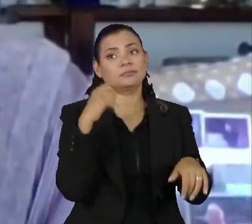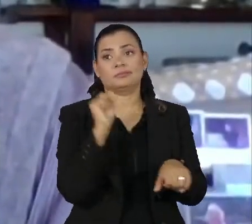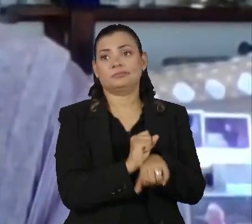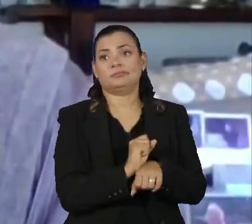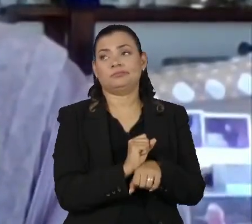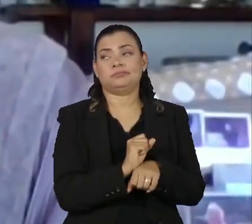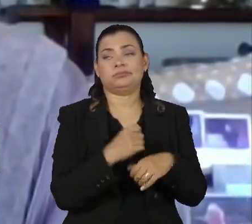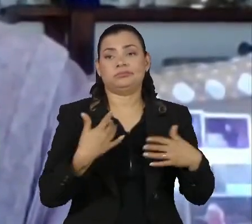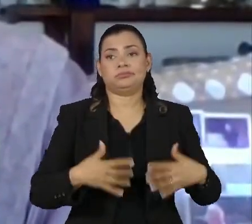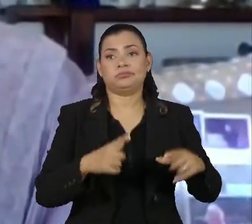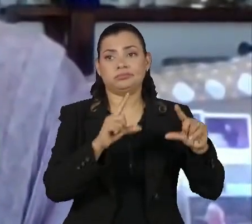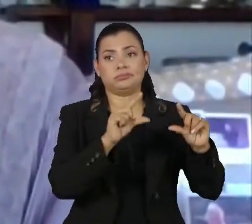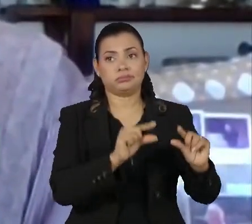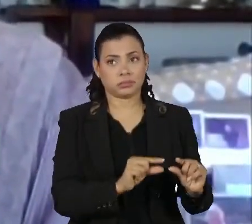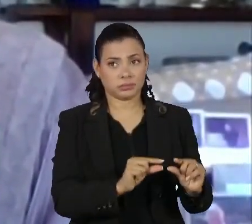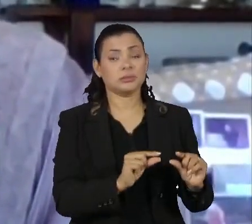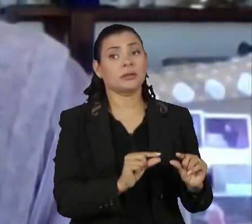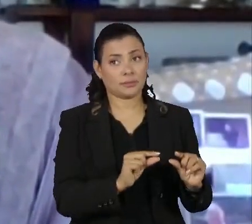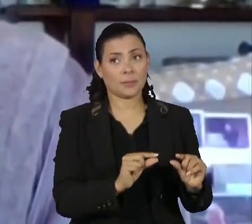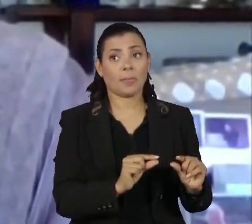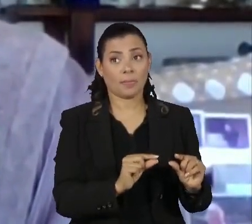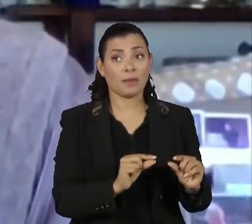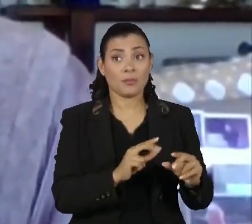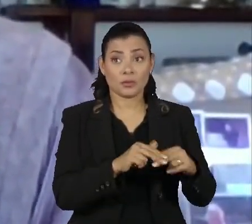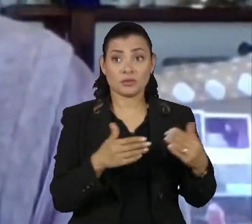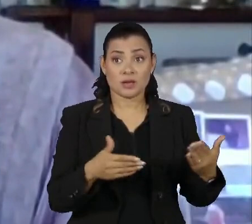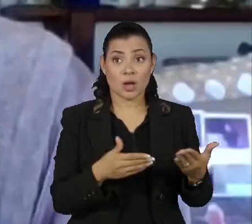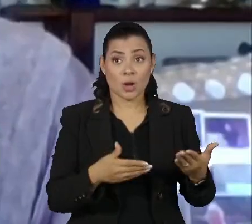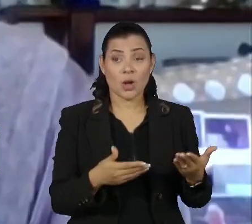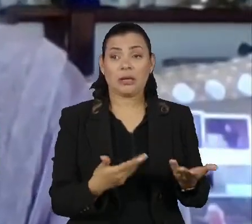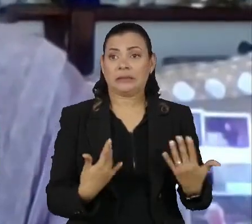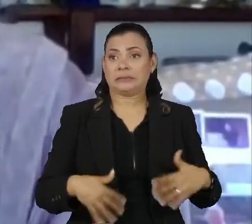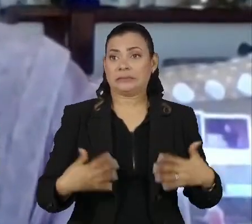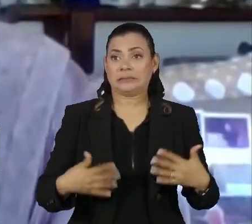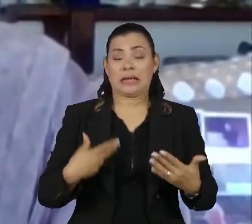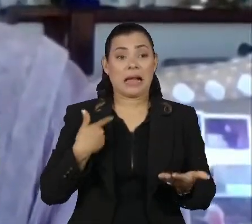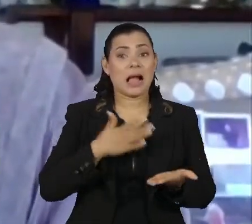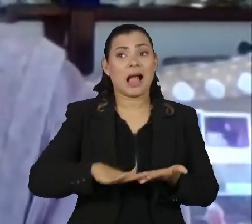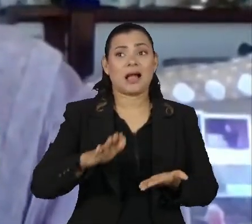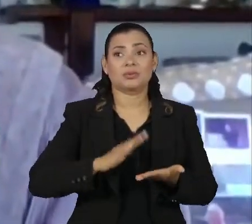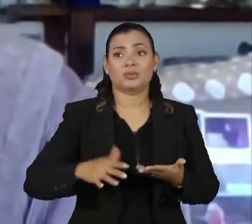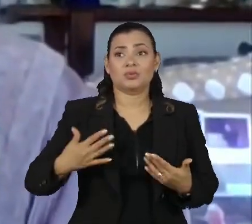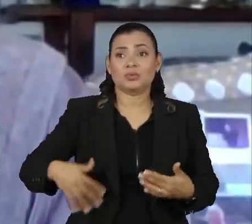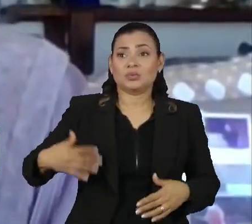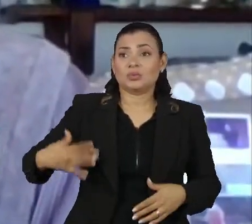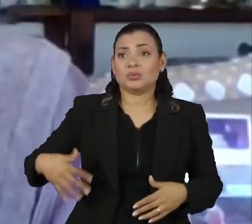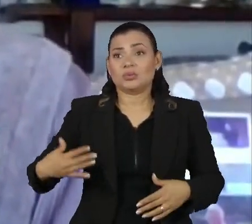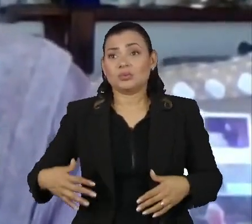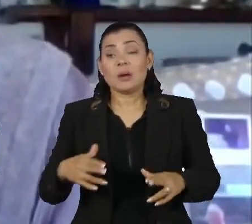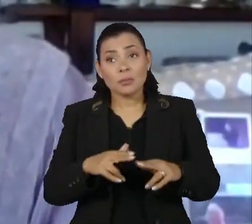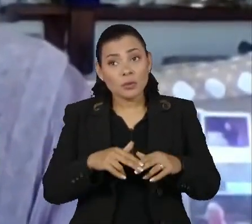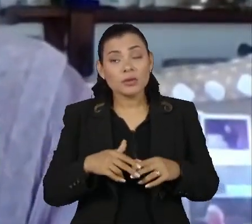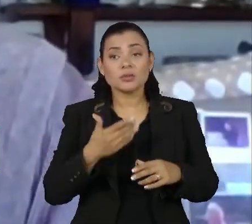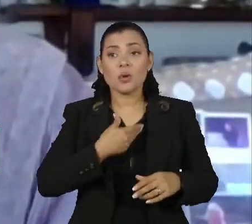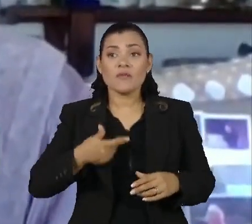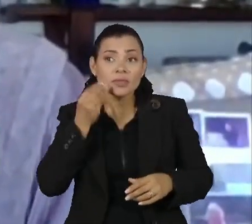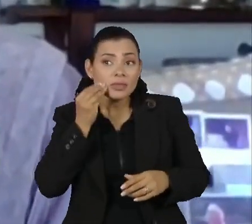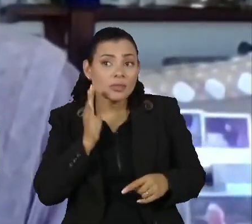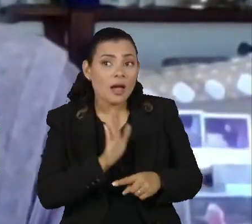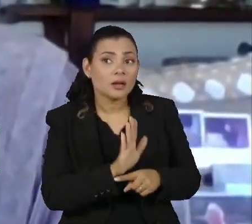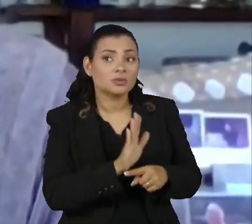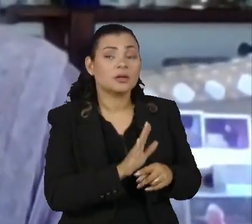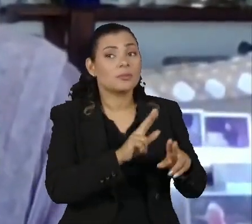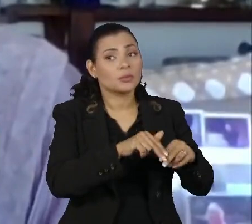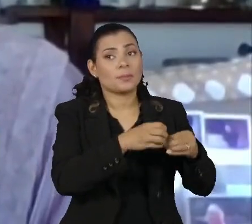grande. O seu parque industrial acaba tendo um custo fixo muito elevado e isso certamente